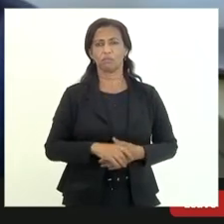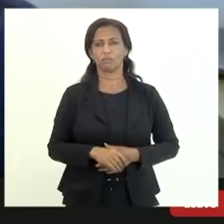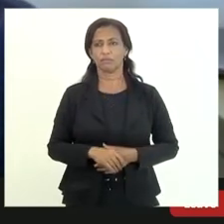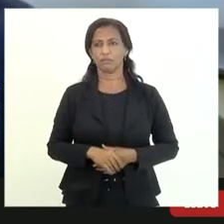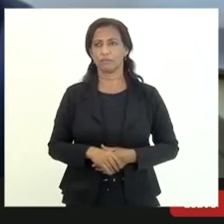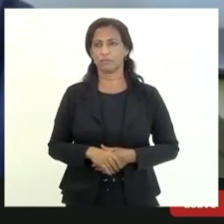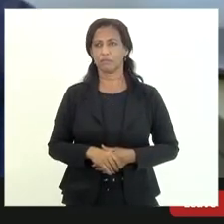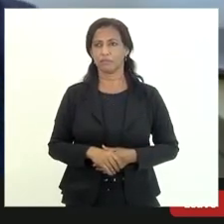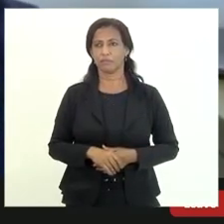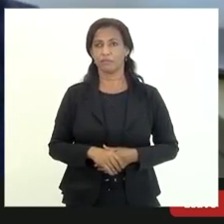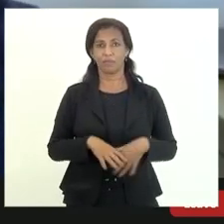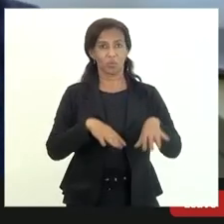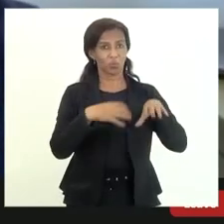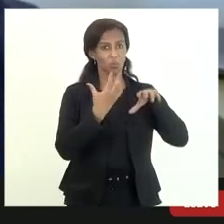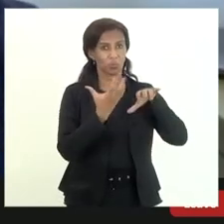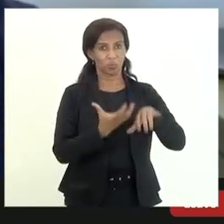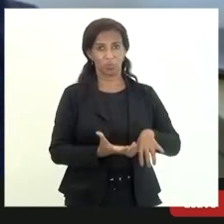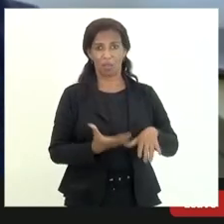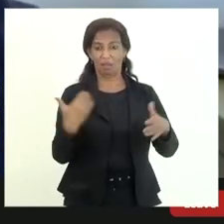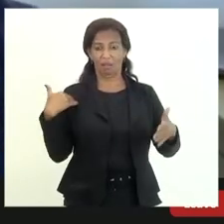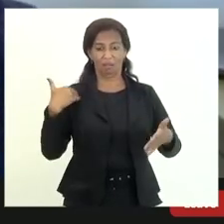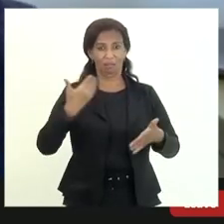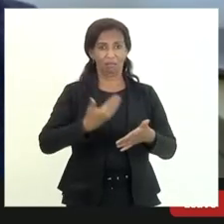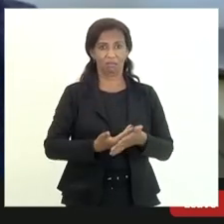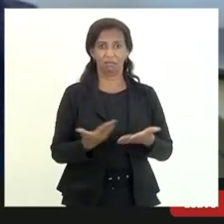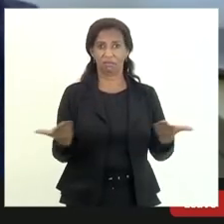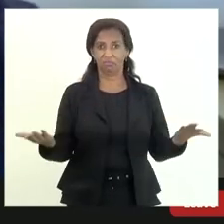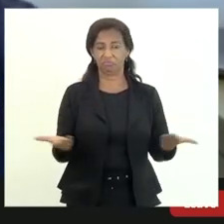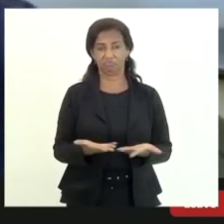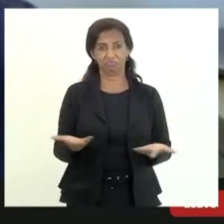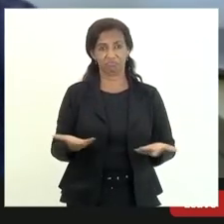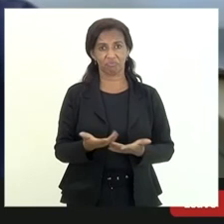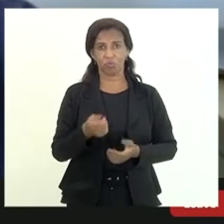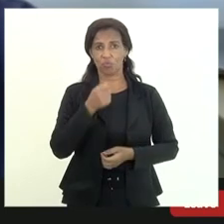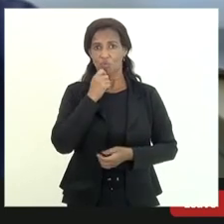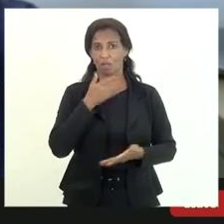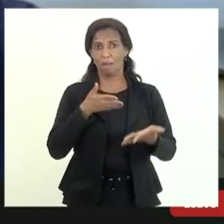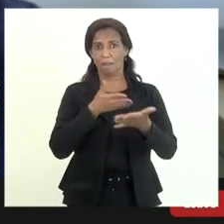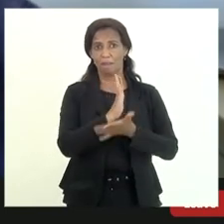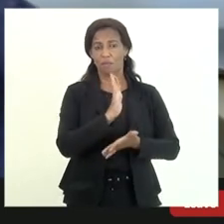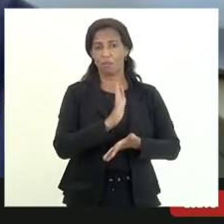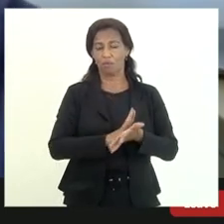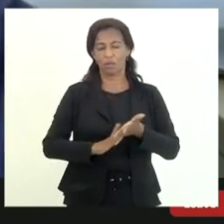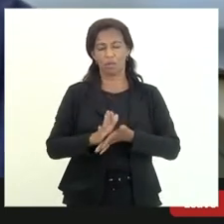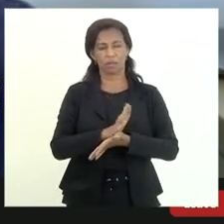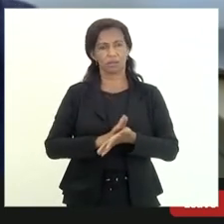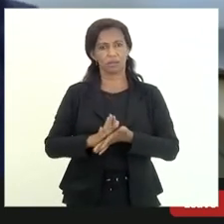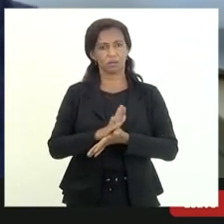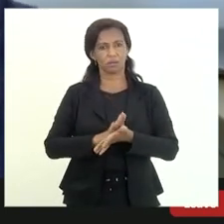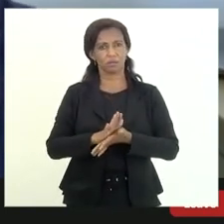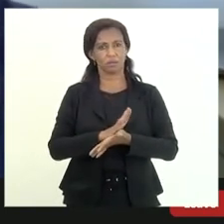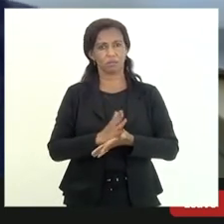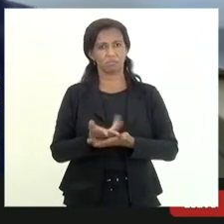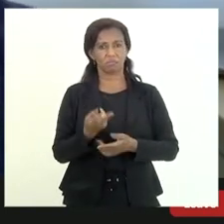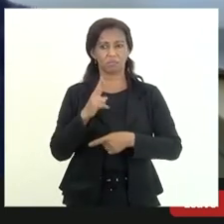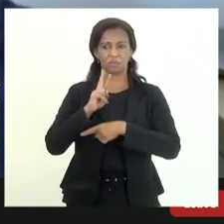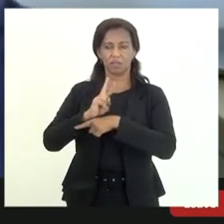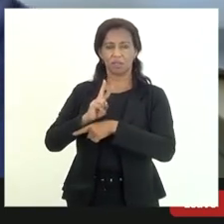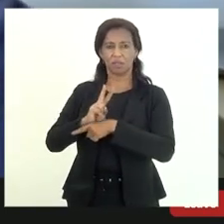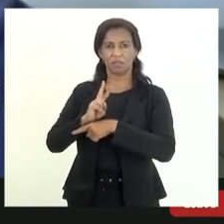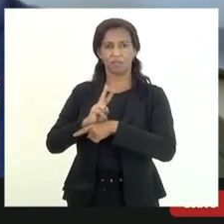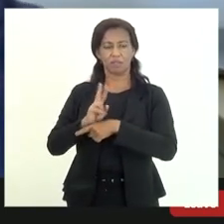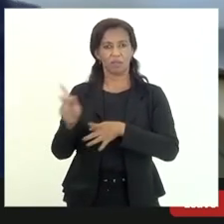e o congresso nacional até hoje não aprovou nada definindo o conceito de